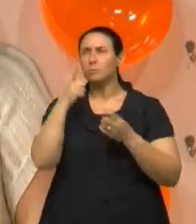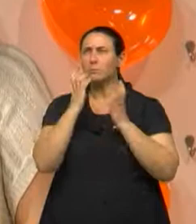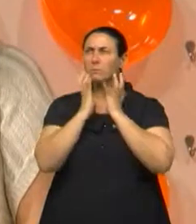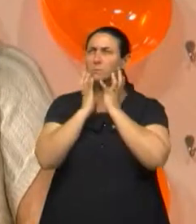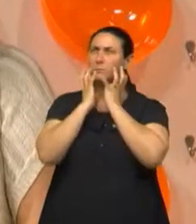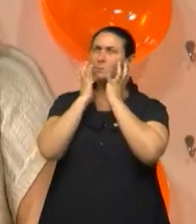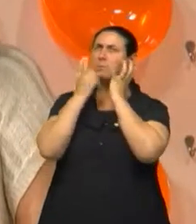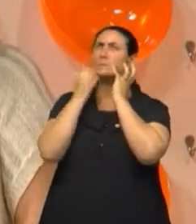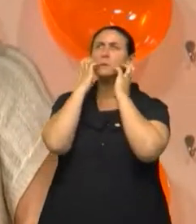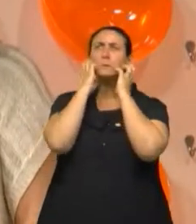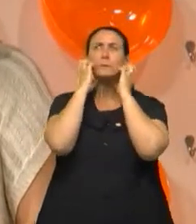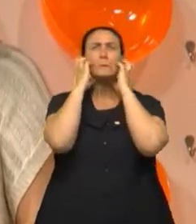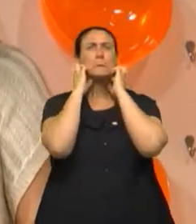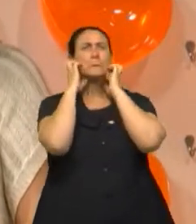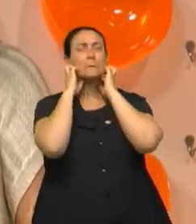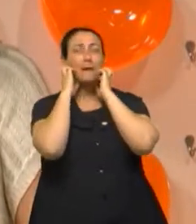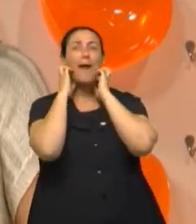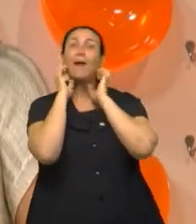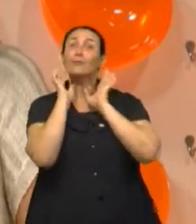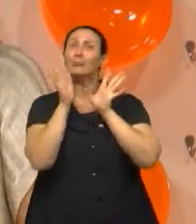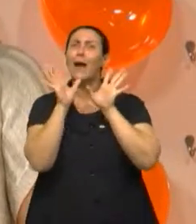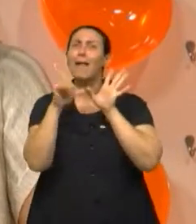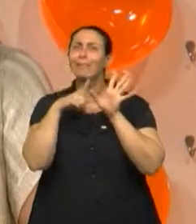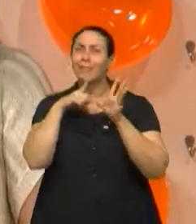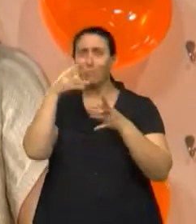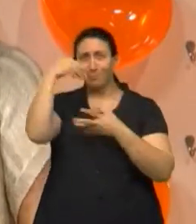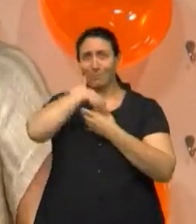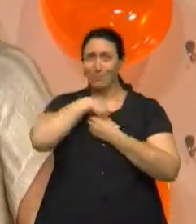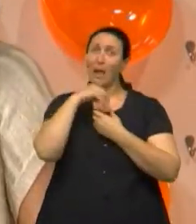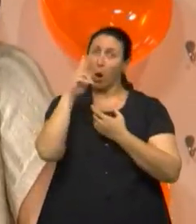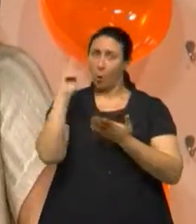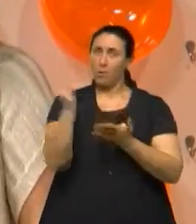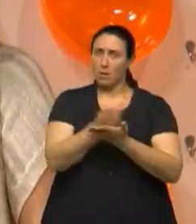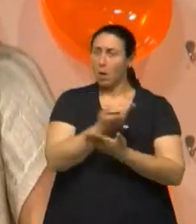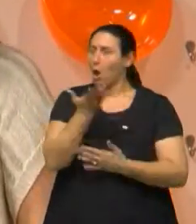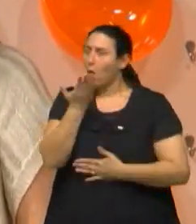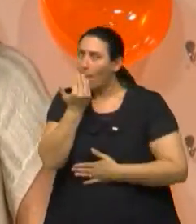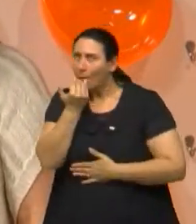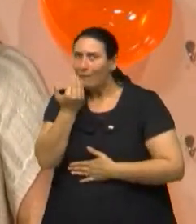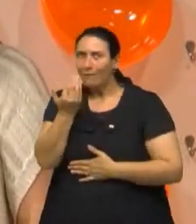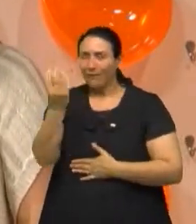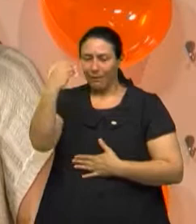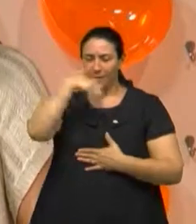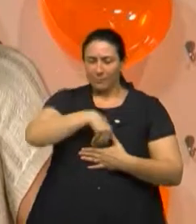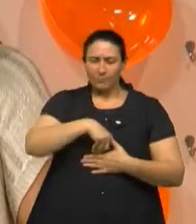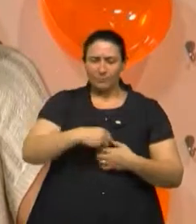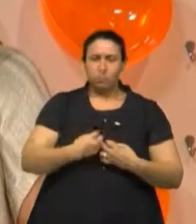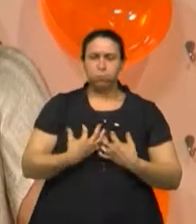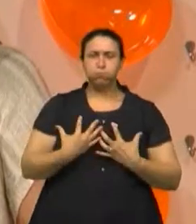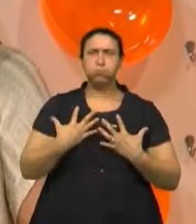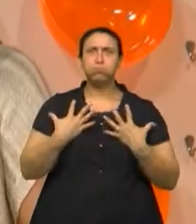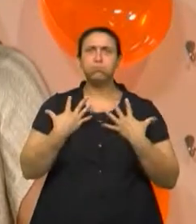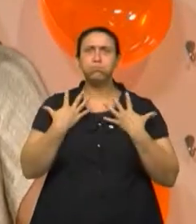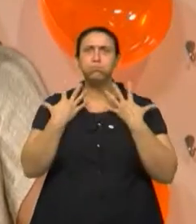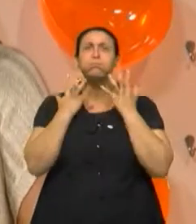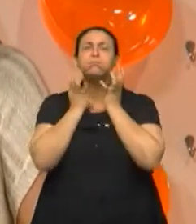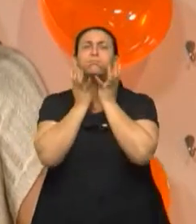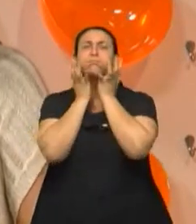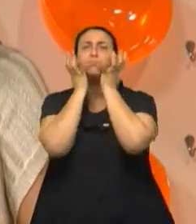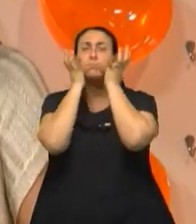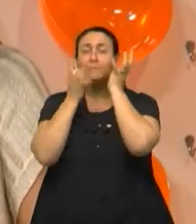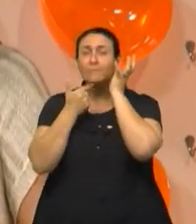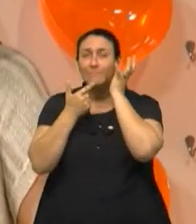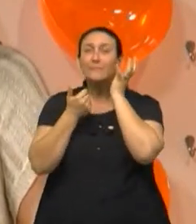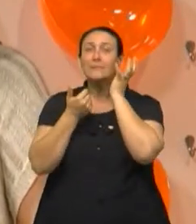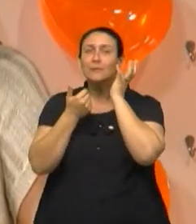Ela já tá absorvendo de alguma forma, se foi alimentar, já tá na via da corrente sanguínea, aquele produto